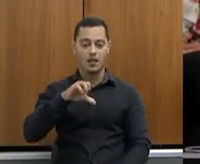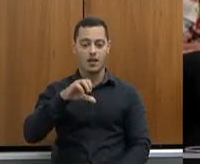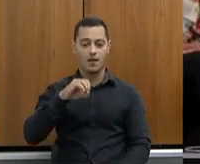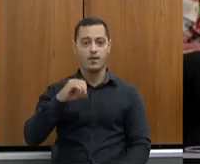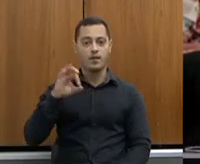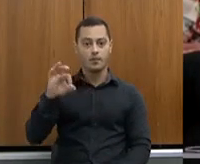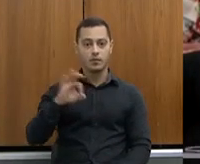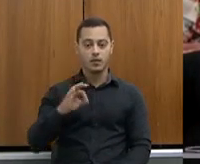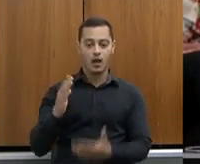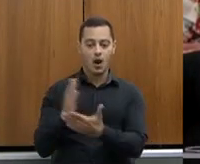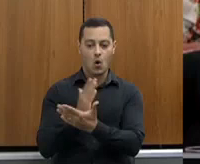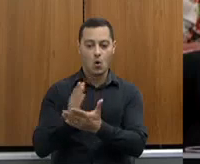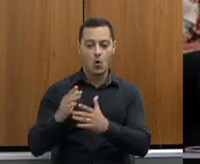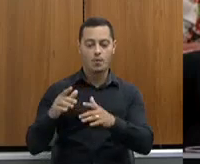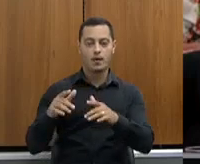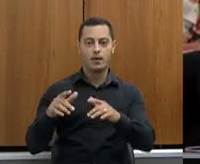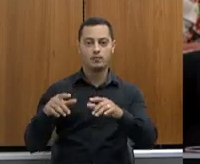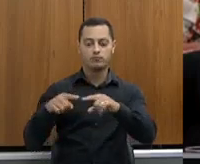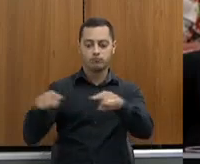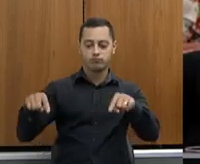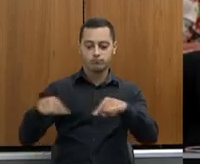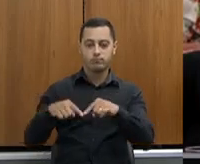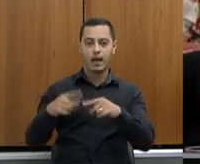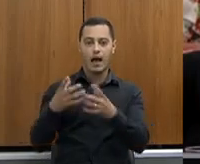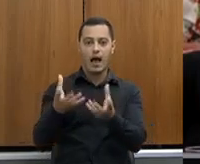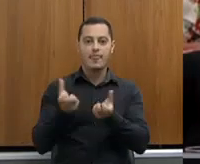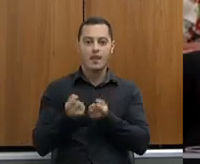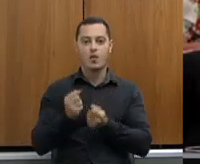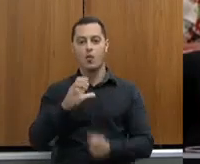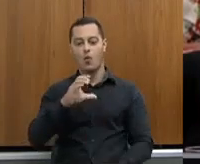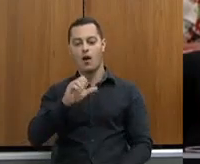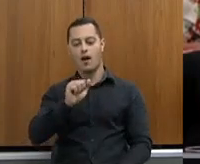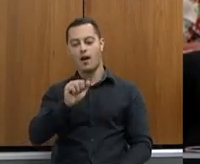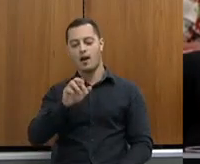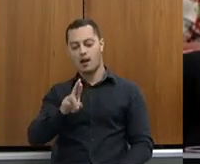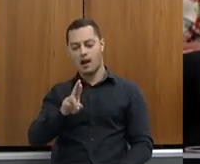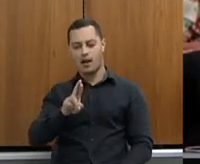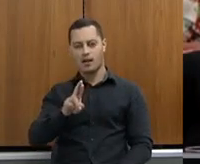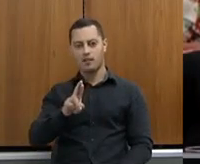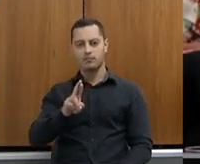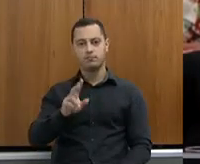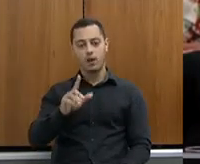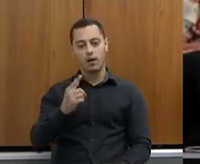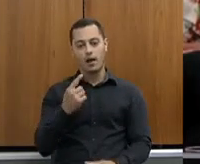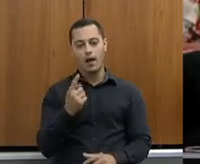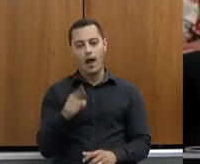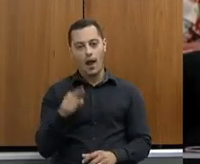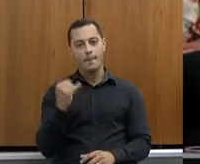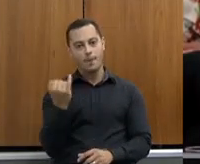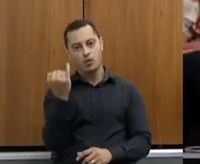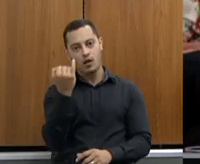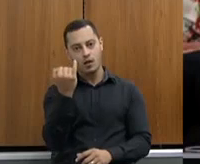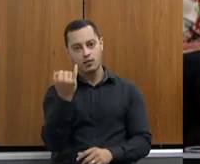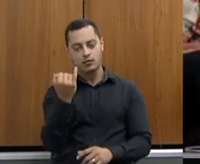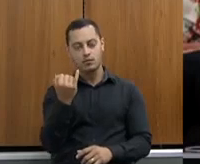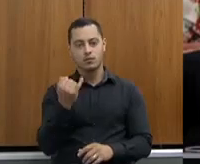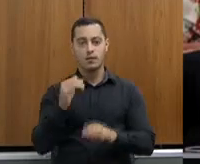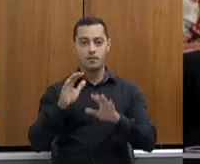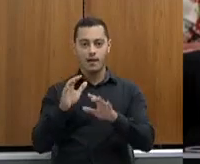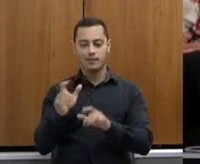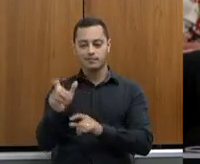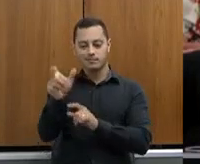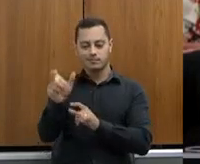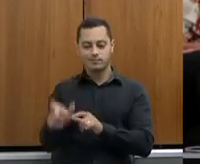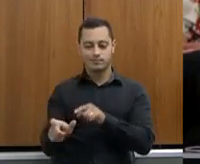propriedades, para não dizer quase 100%, aderiram ao CAR. Mas aderir ao CAR é um passo. Mas agora o produtor que não está